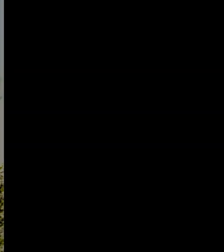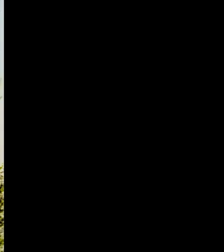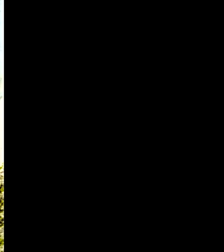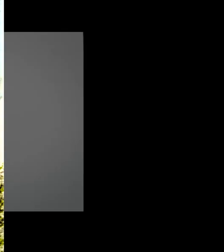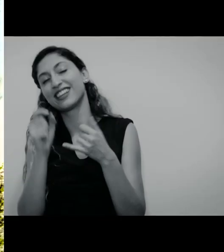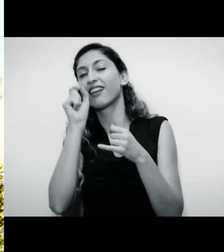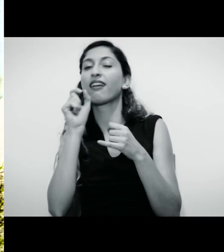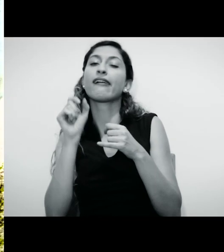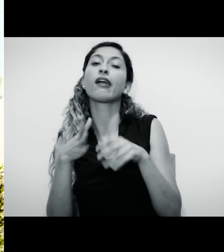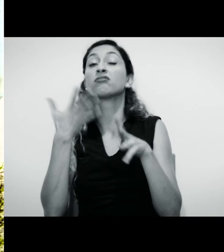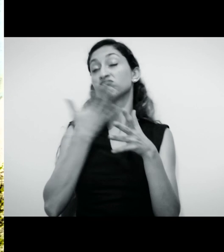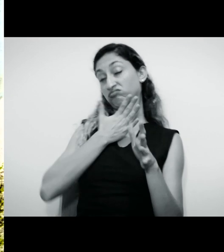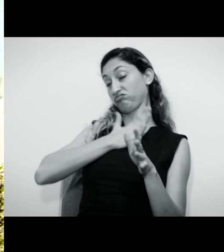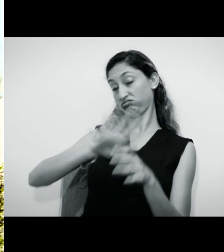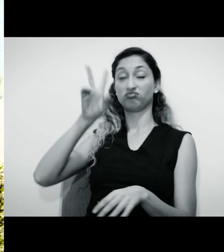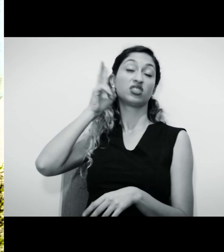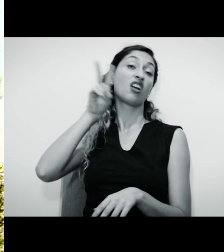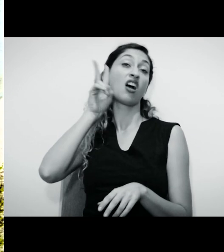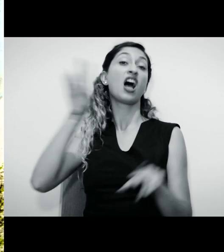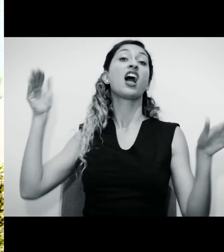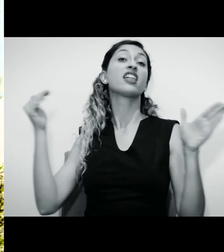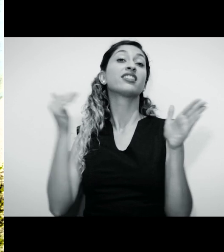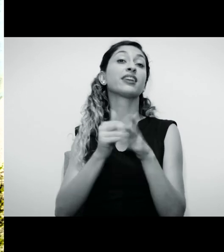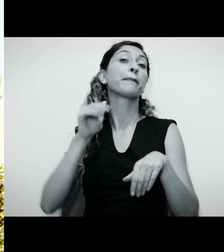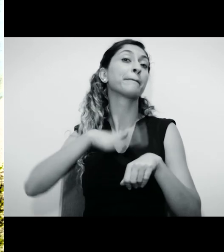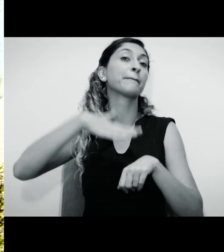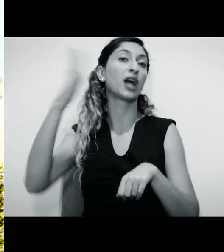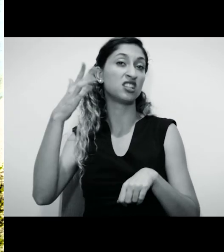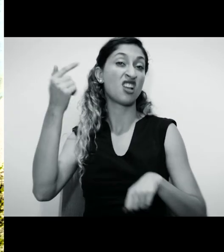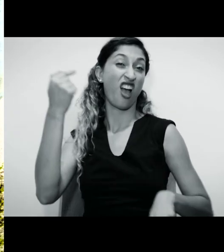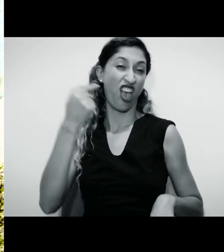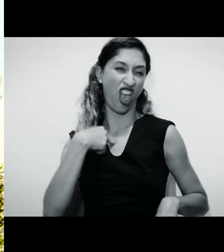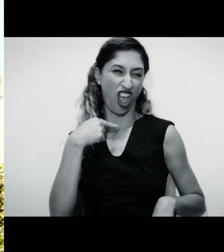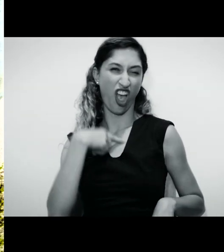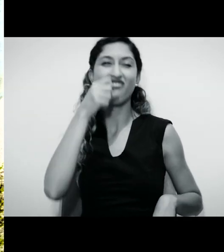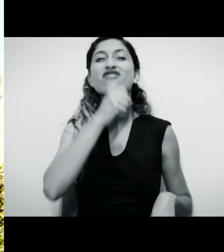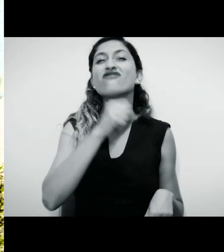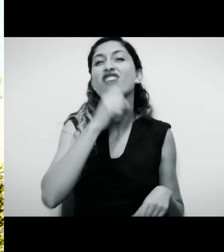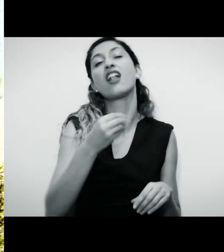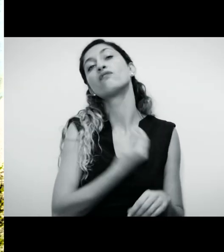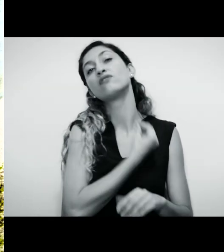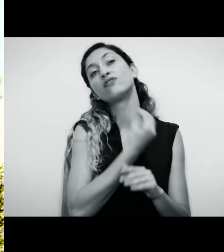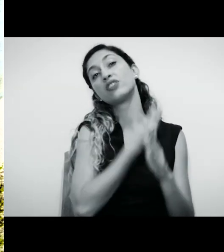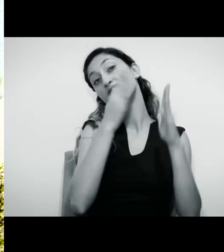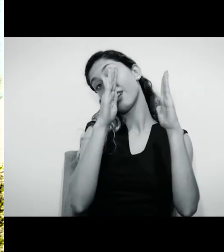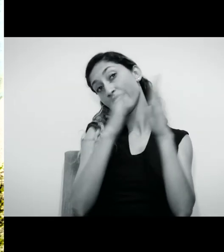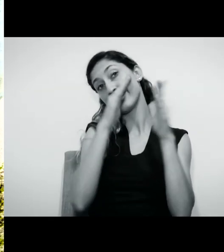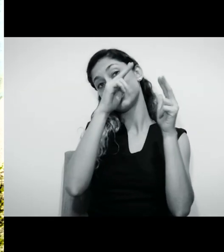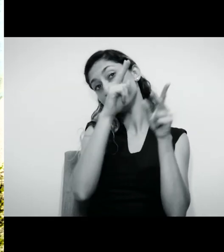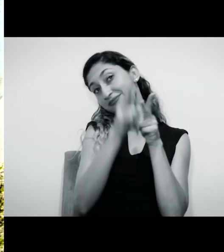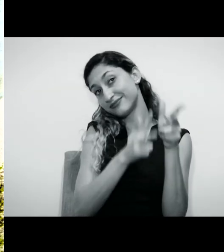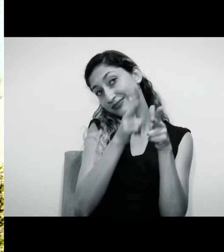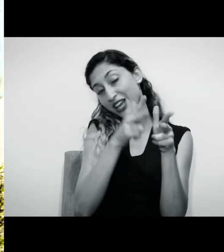Quem não gostar dessa história, até logo, passe bem. Eu sou aquela velhota que mora na casa